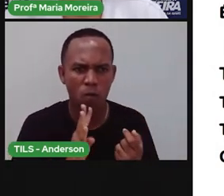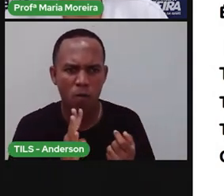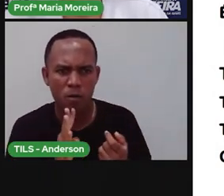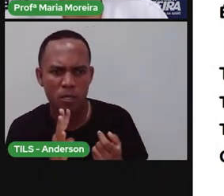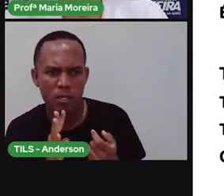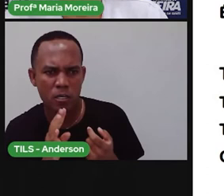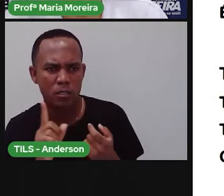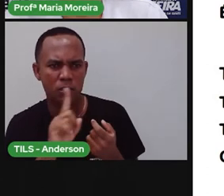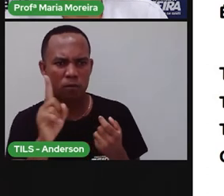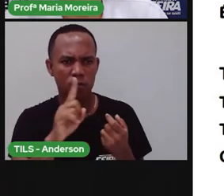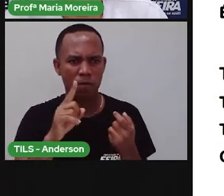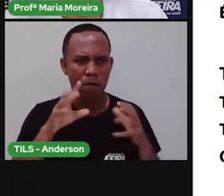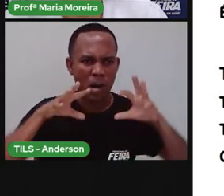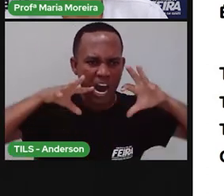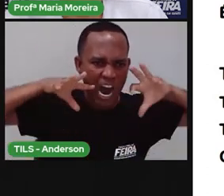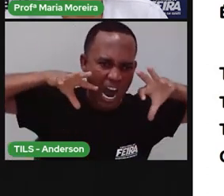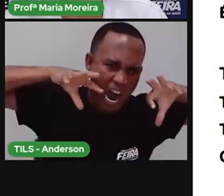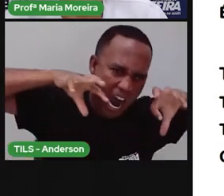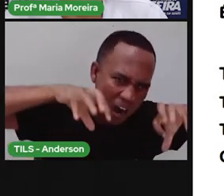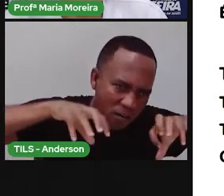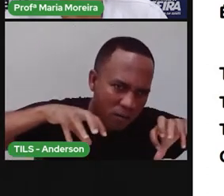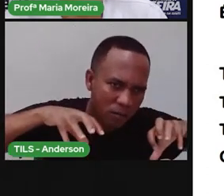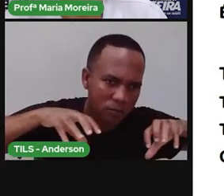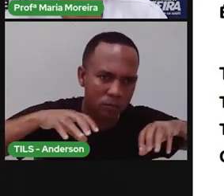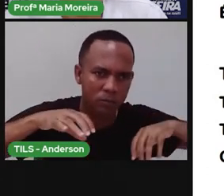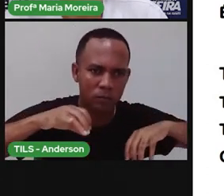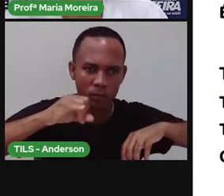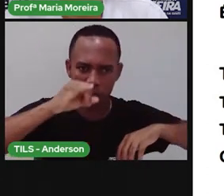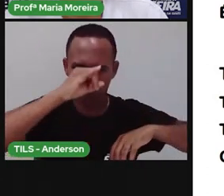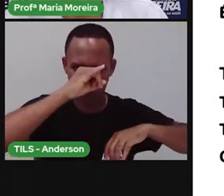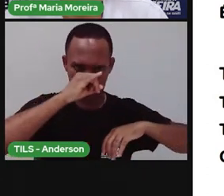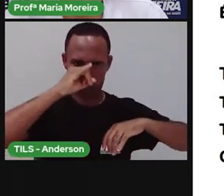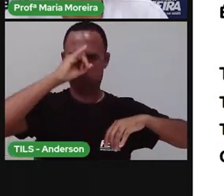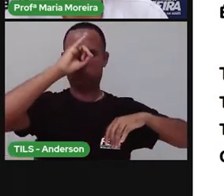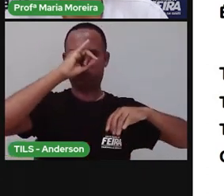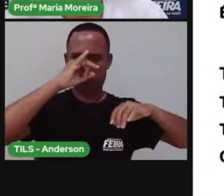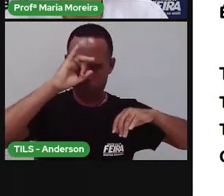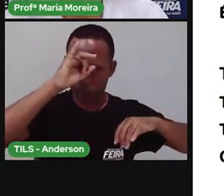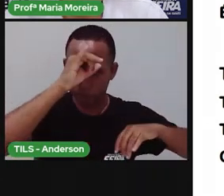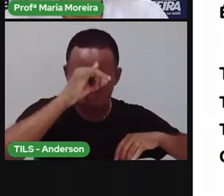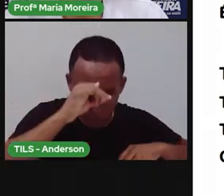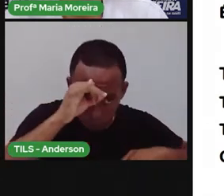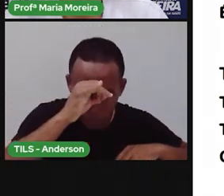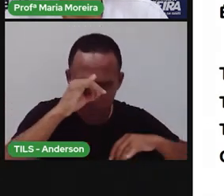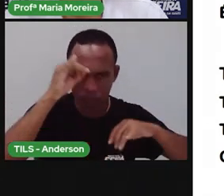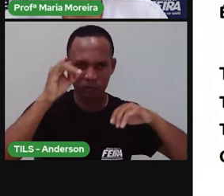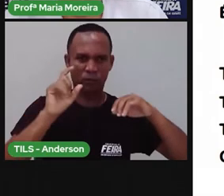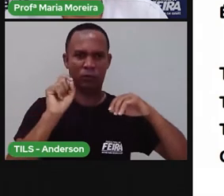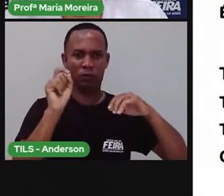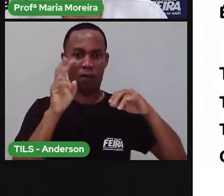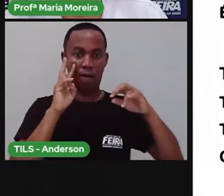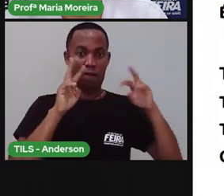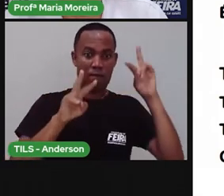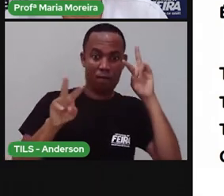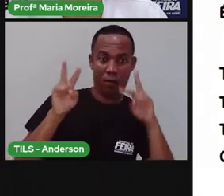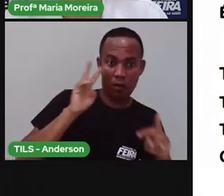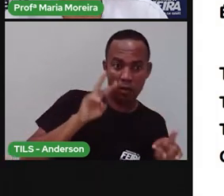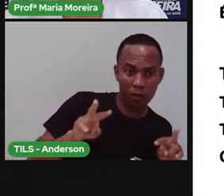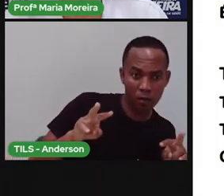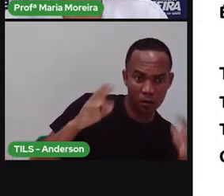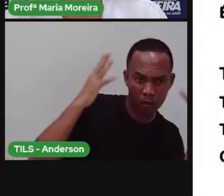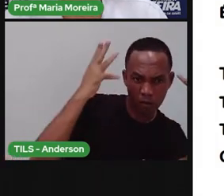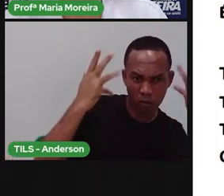defronte o feroz rinoceronte. Pois bem, se ele vê o leão,